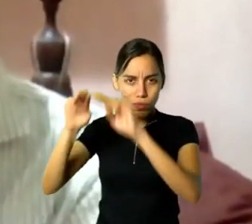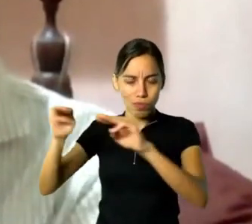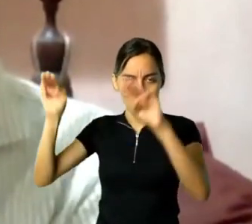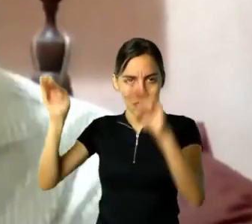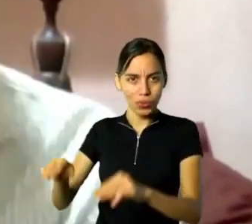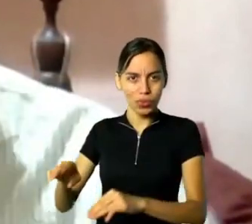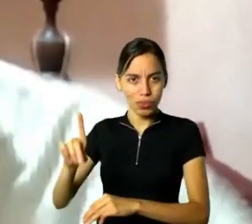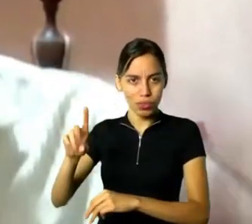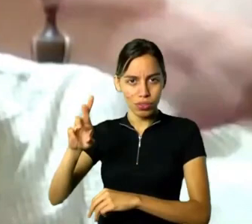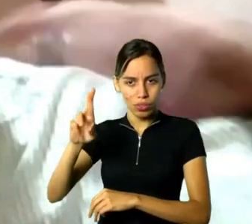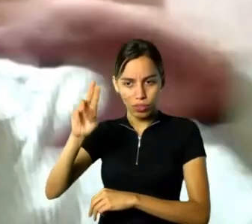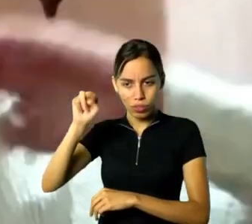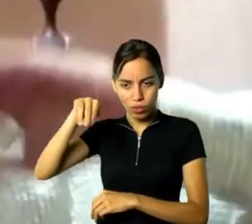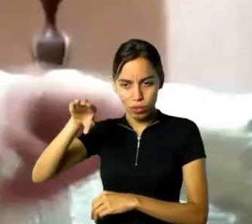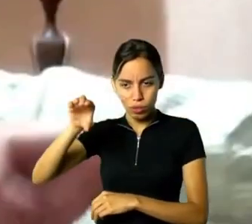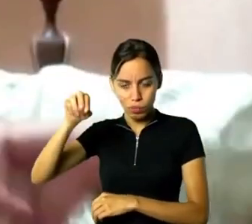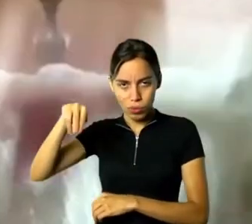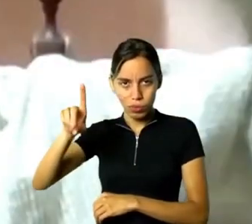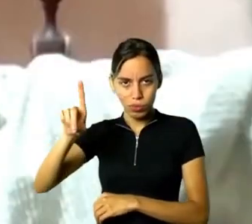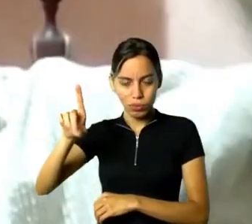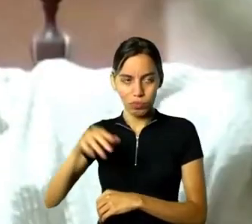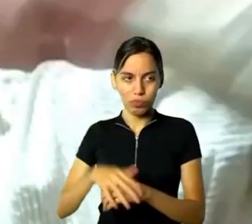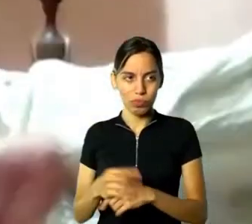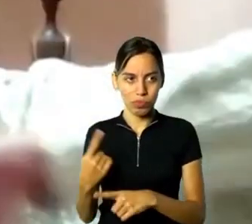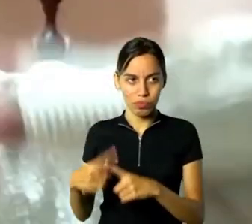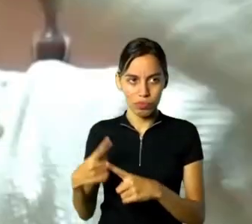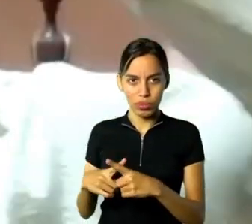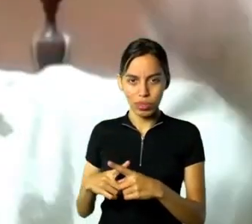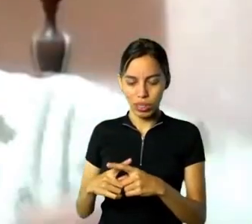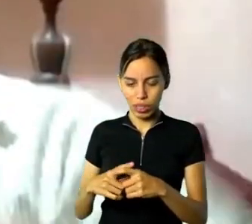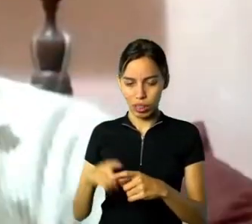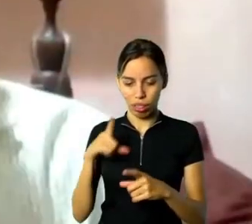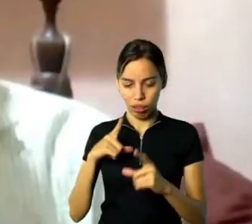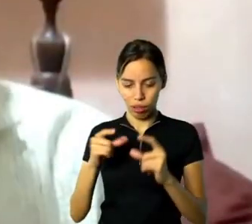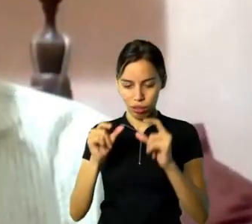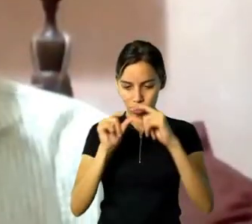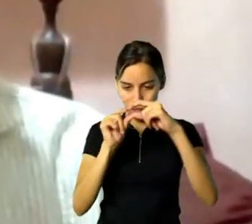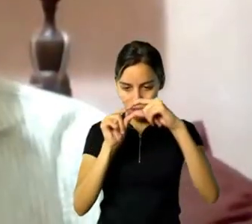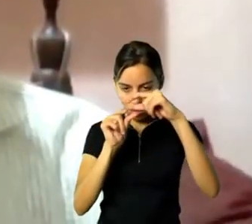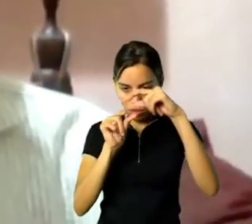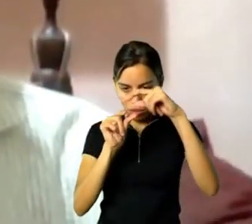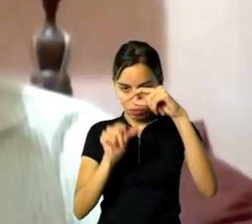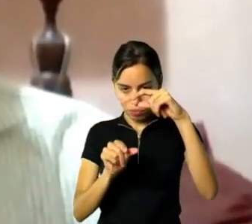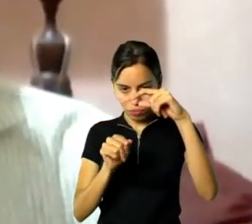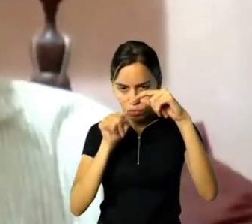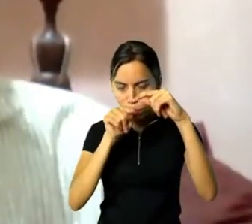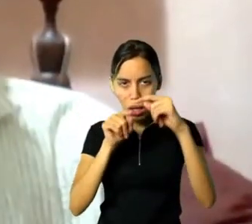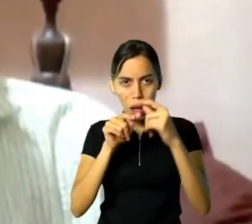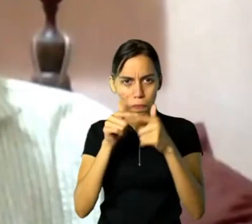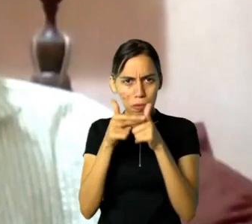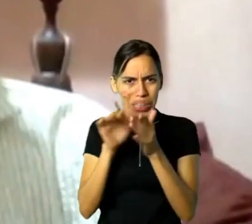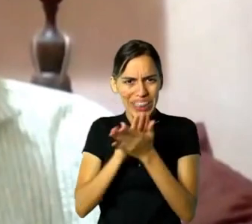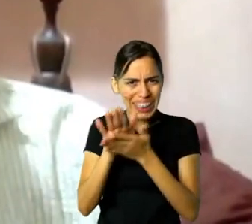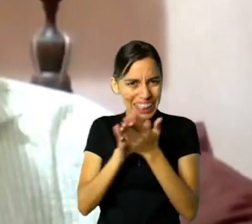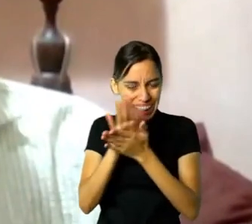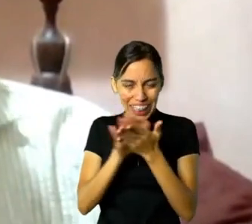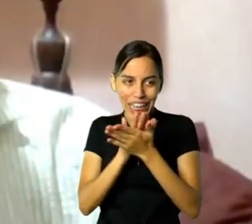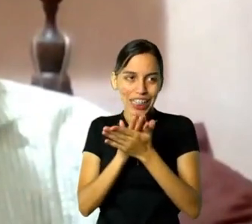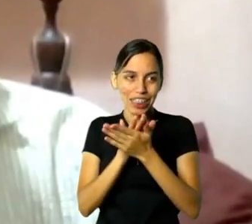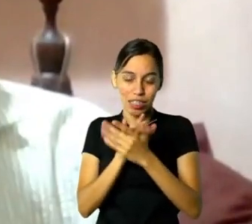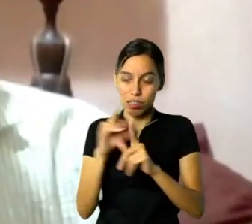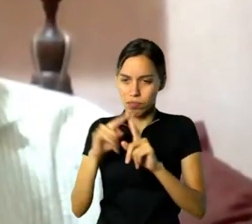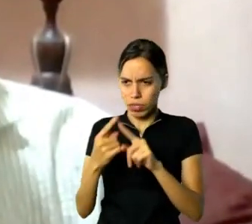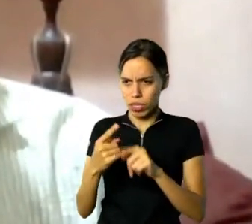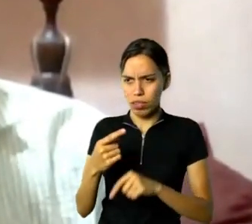perfeita, porque é o negativo, então ela não tem nenhuma massa. Mas ele tirou muitas